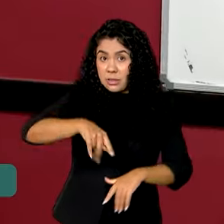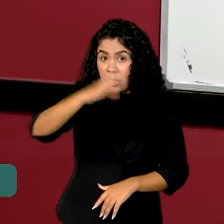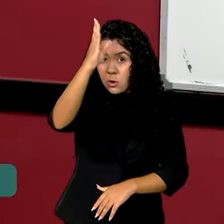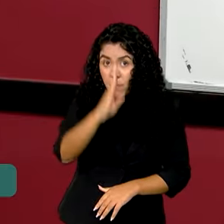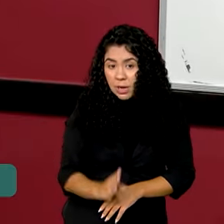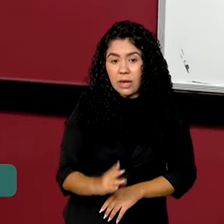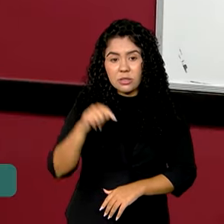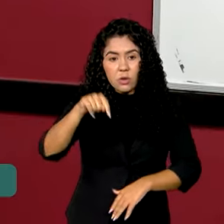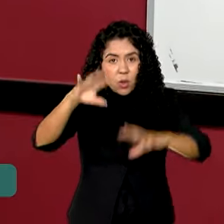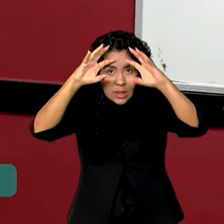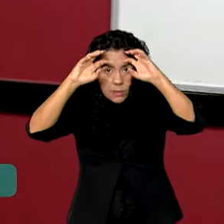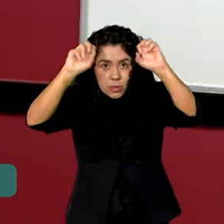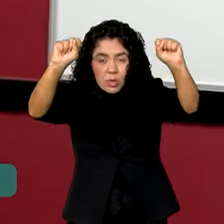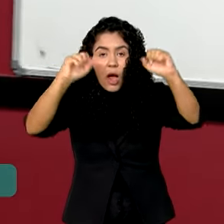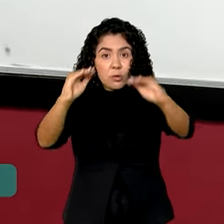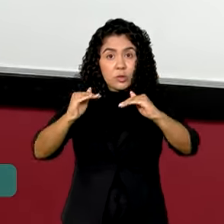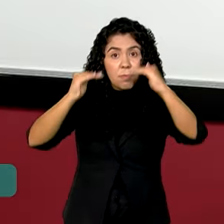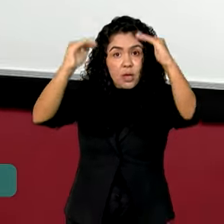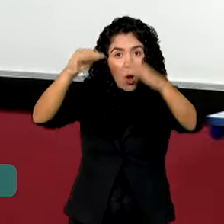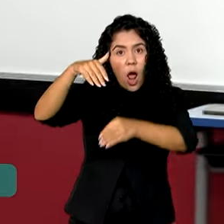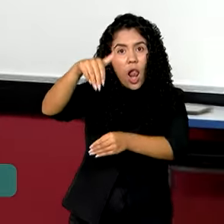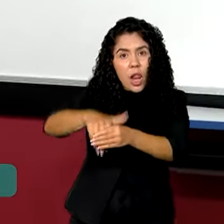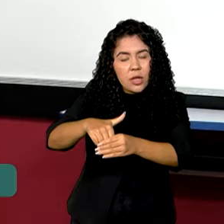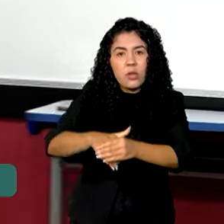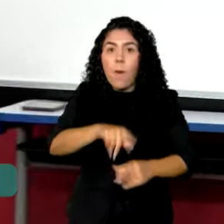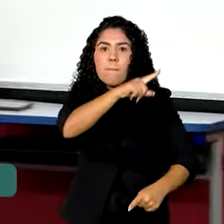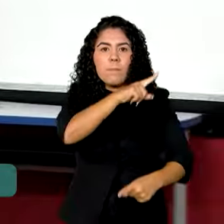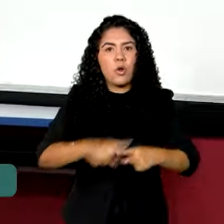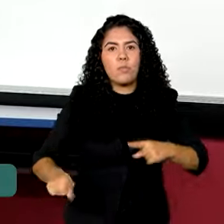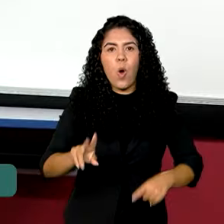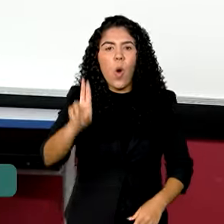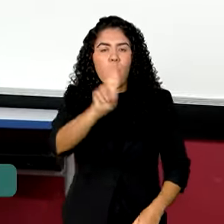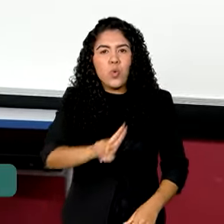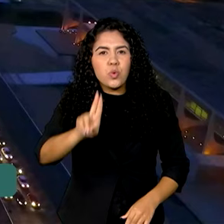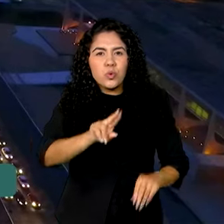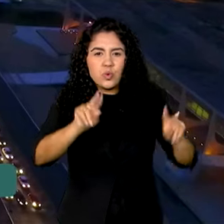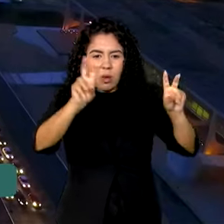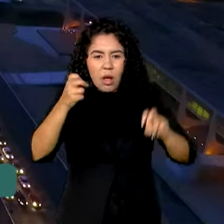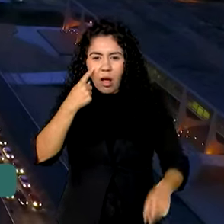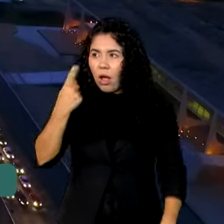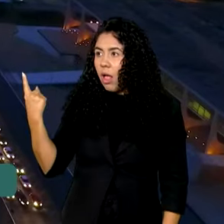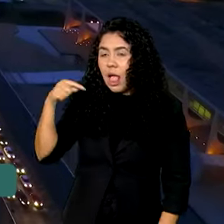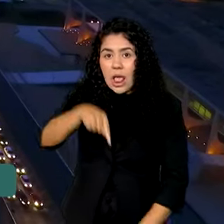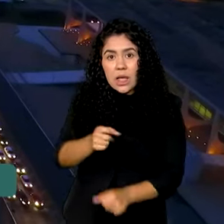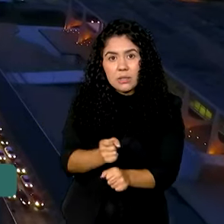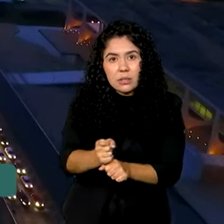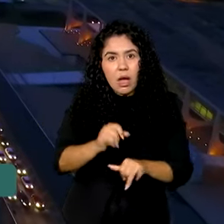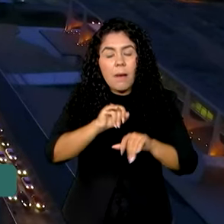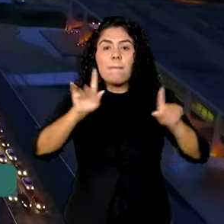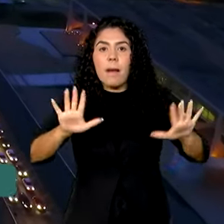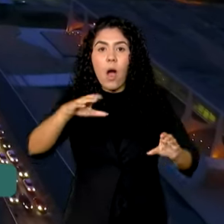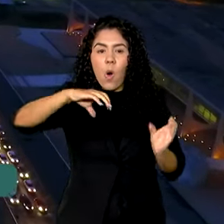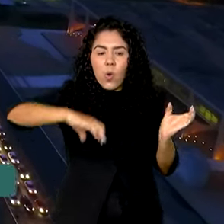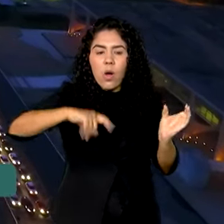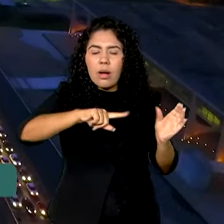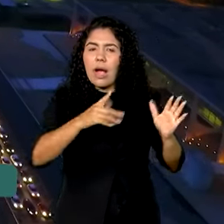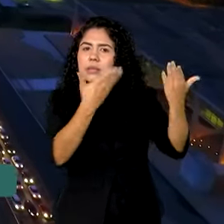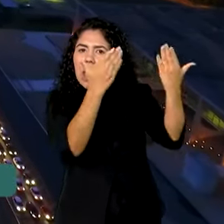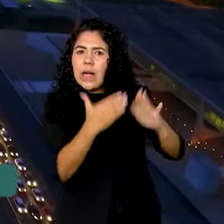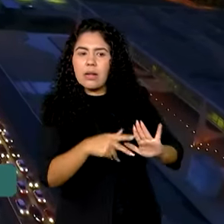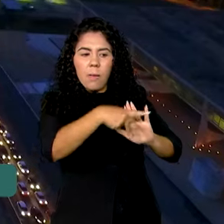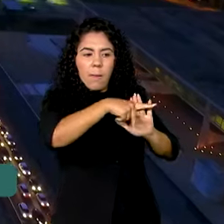Eleitoral proibiu o uso da inteligência artificial nas eleições para prefeitos neste ano. E o Congresso analisa projetos de lei que